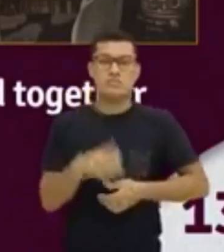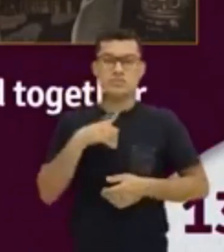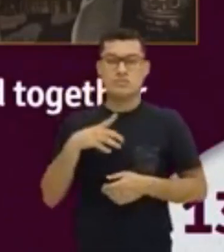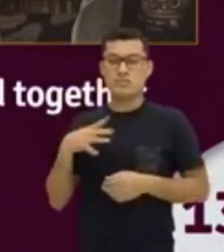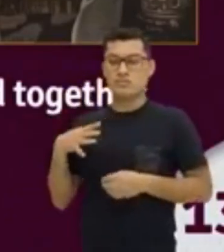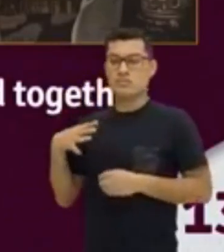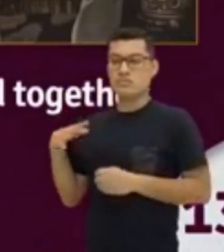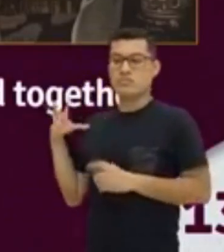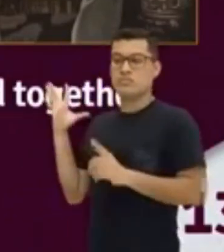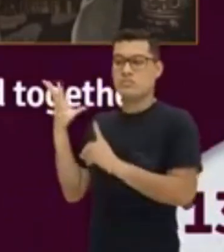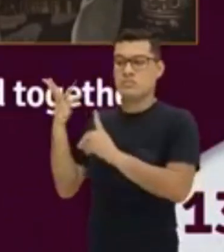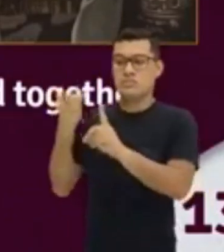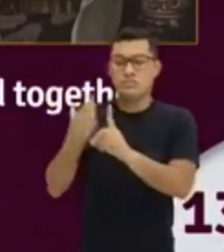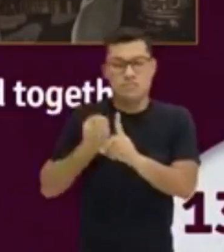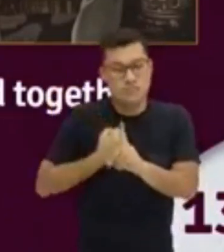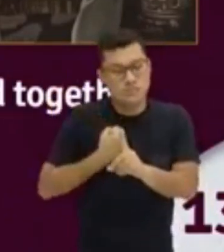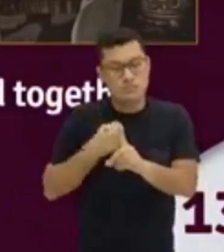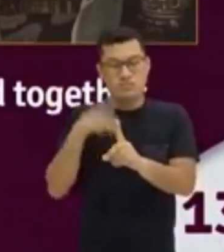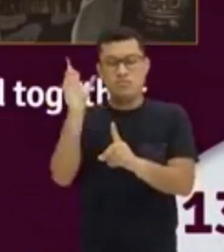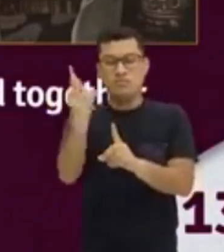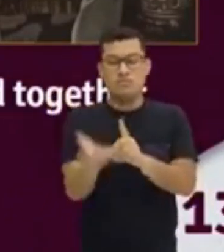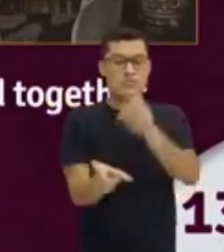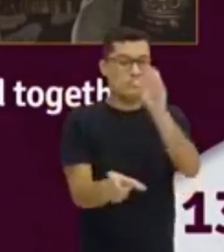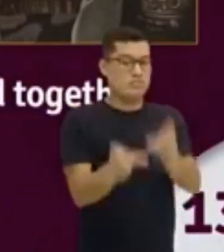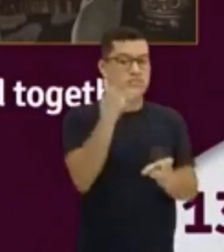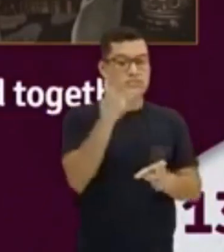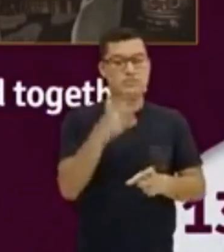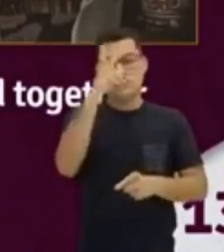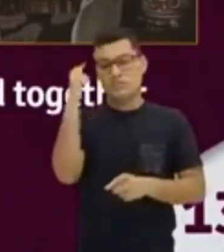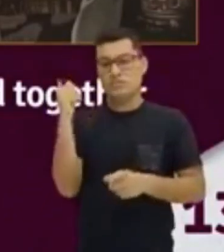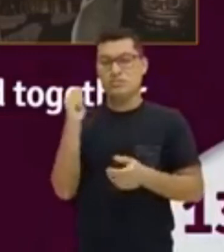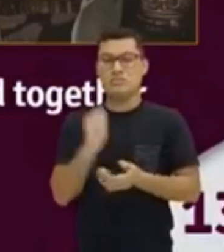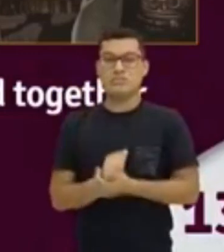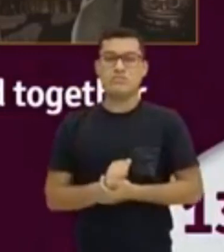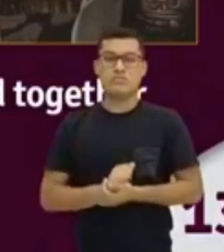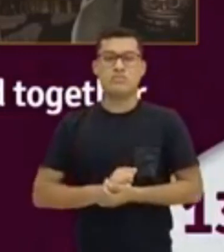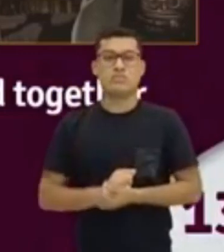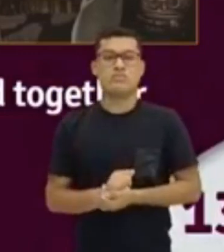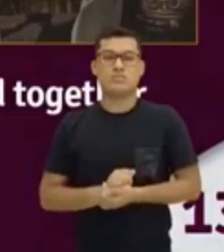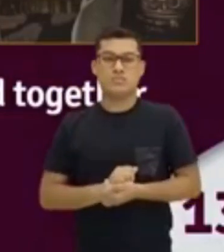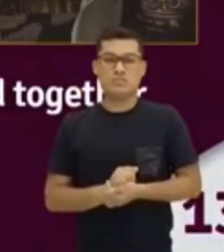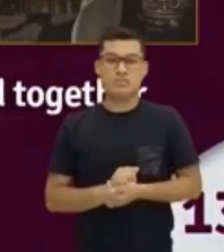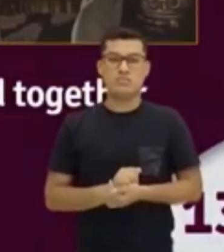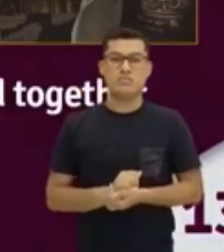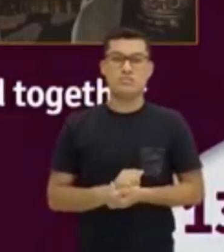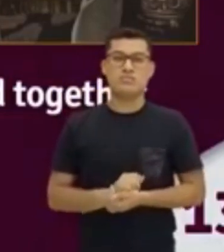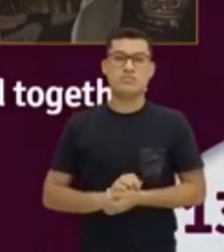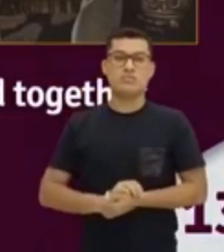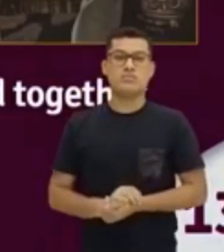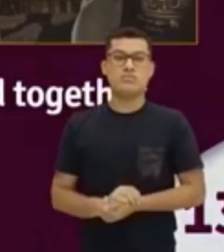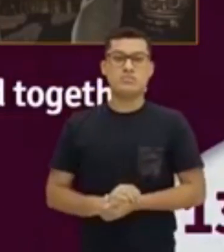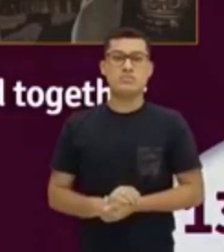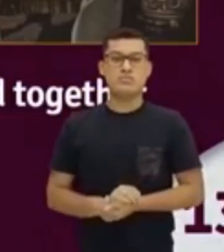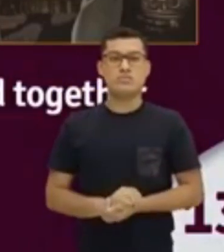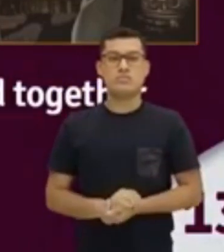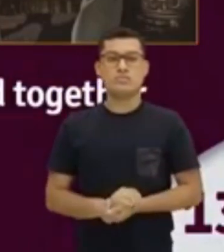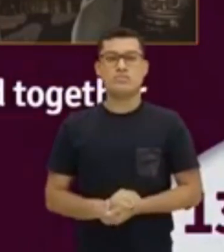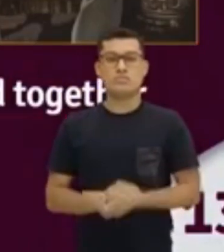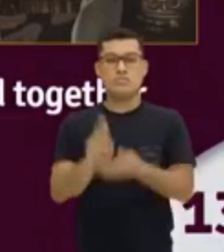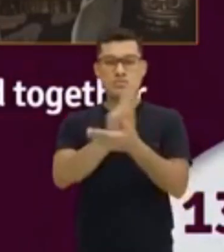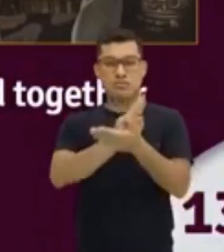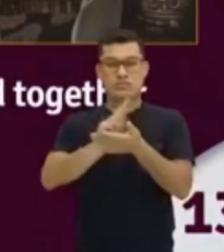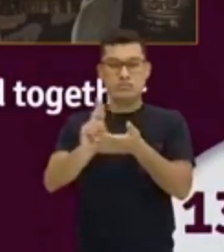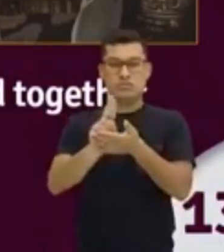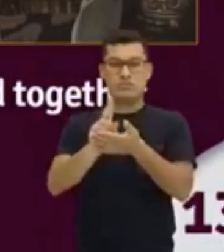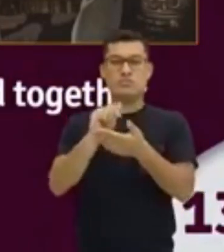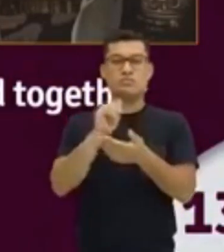biografia de quem. Olha como vai distribuída a biografia. Name, full